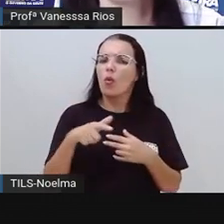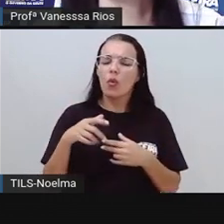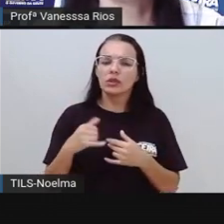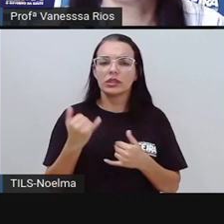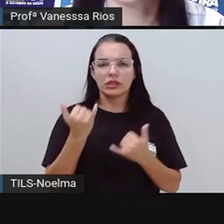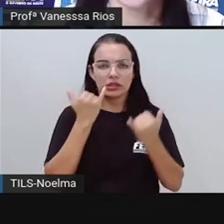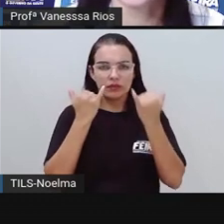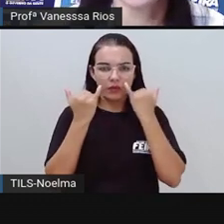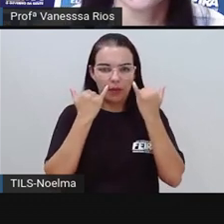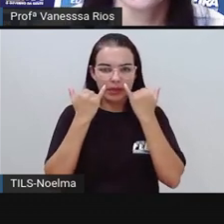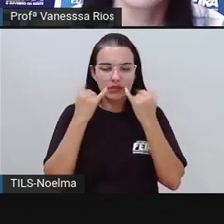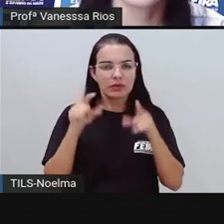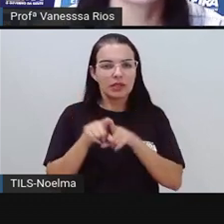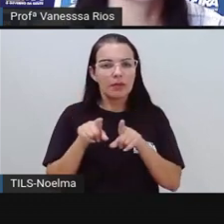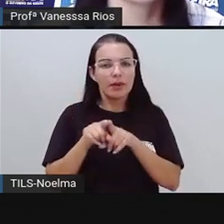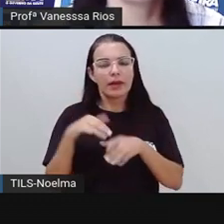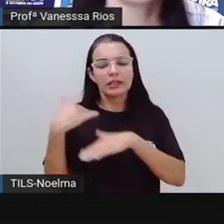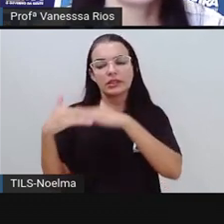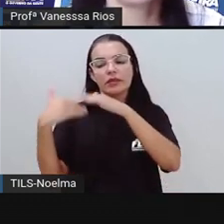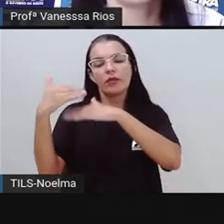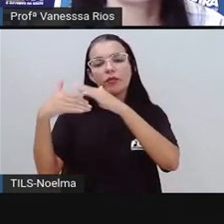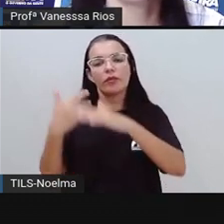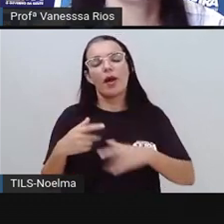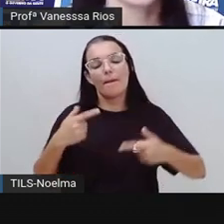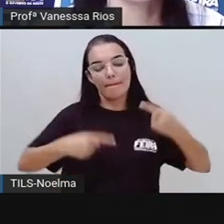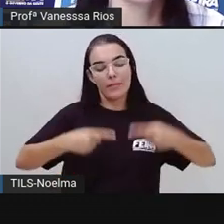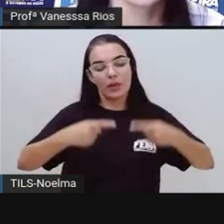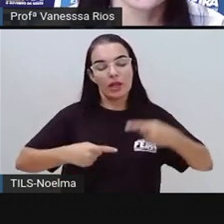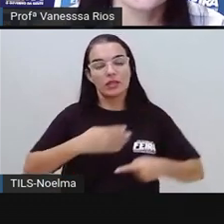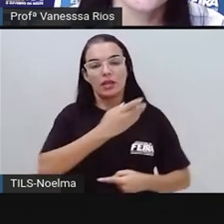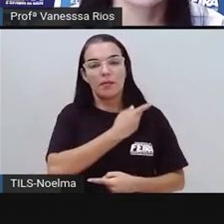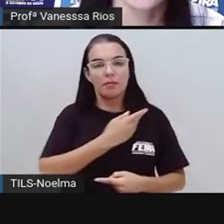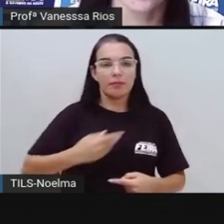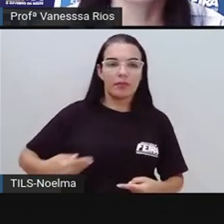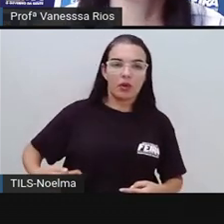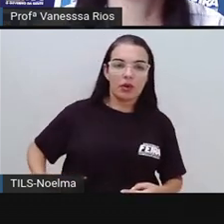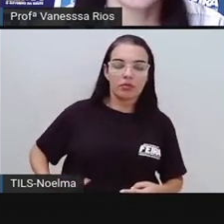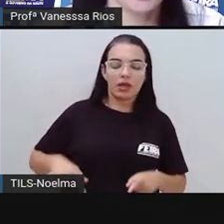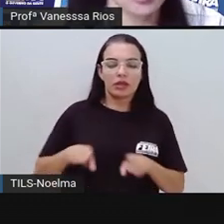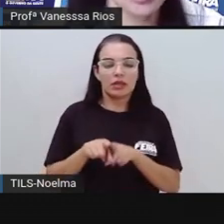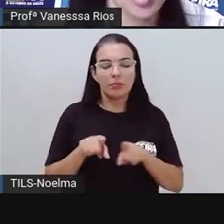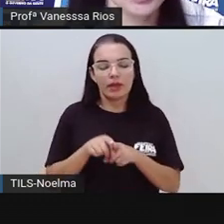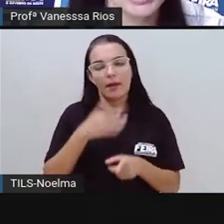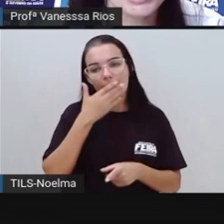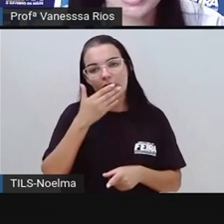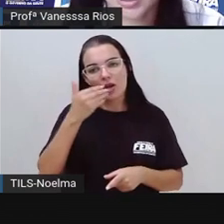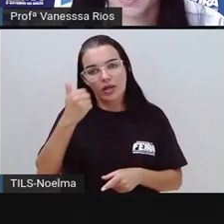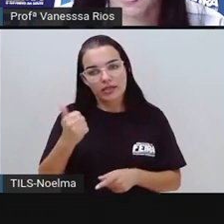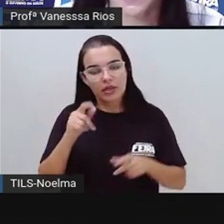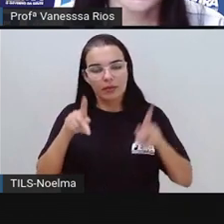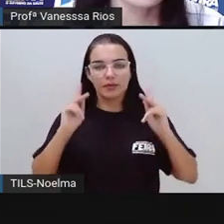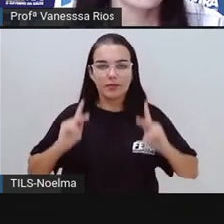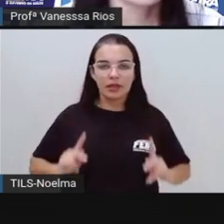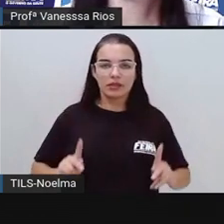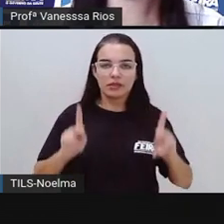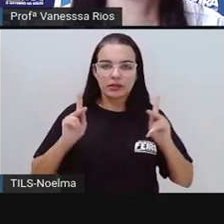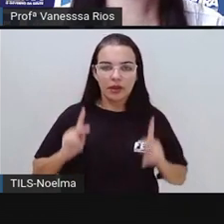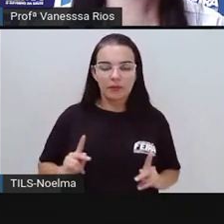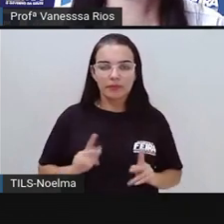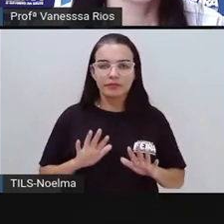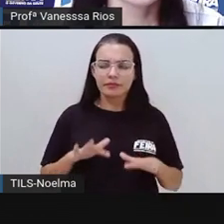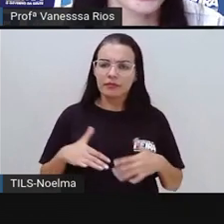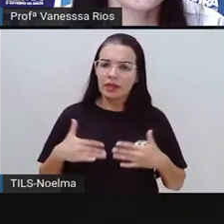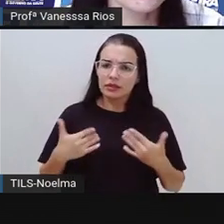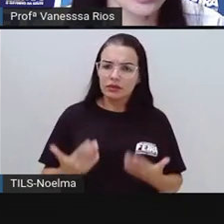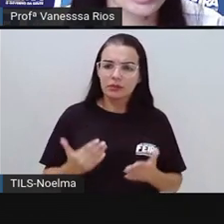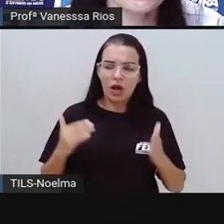elaboração de políticas públicas, para a elaboração de ações em prol da própria população. E aí, entre os